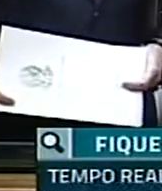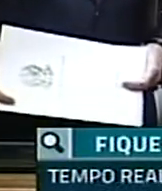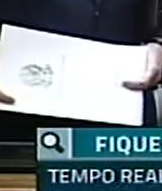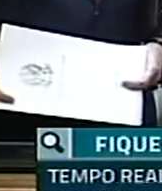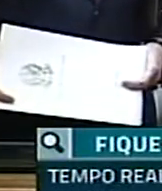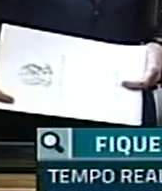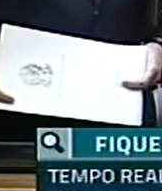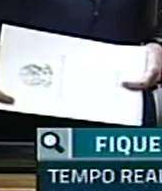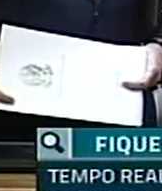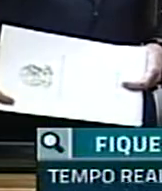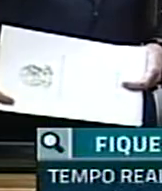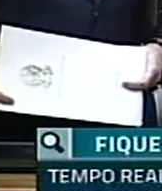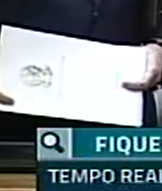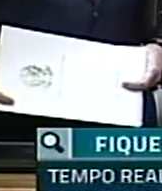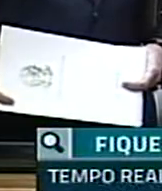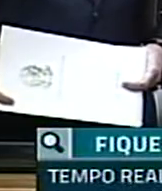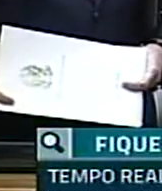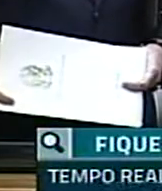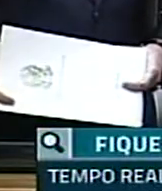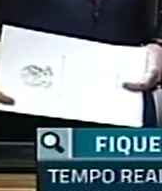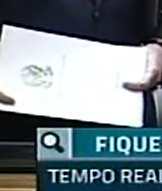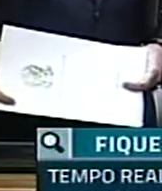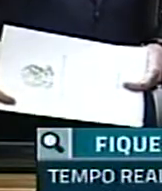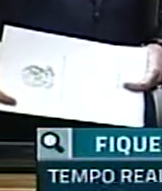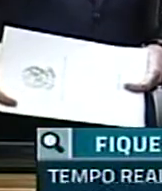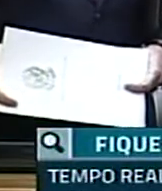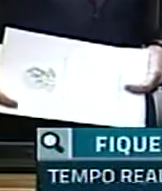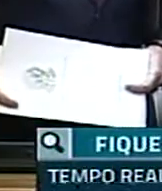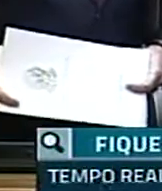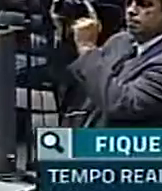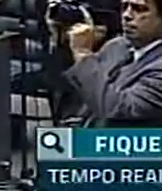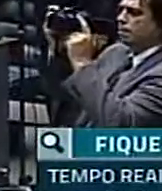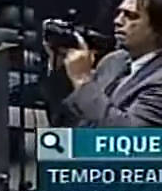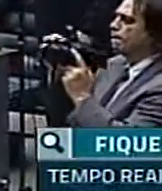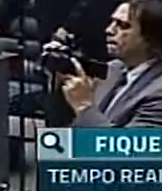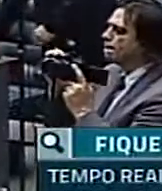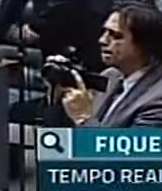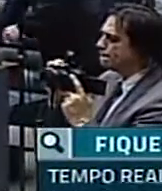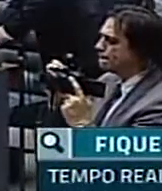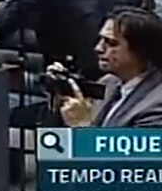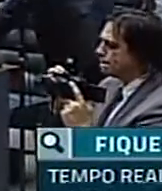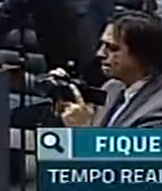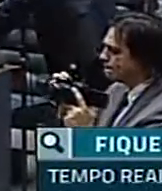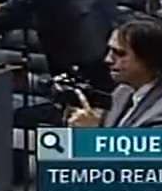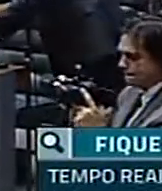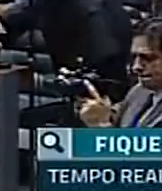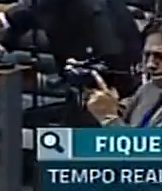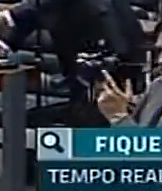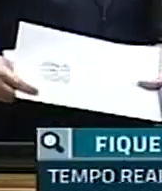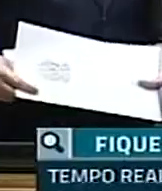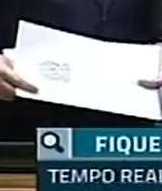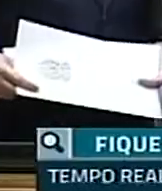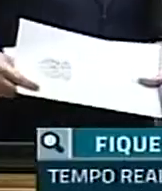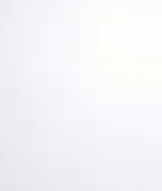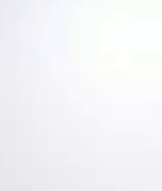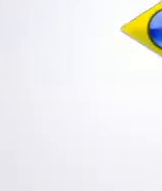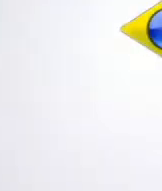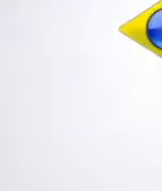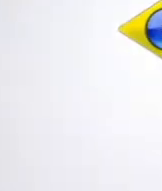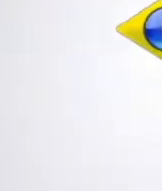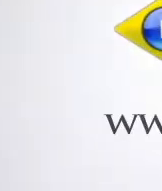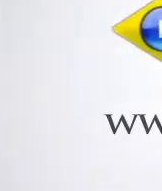que moram lá em Santa Mara da Purificação. Muito obrigado a todos. Concedo a palavra ao ministro deputado.